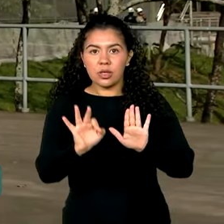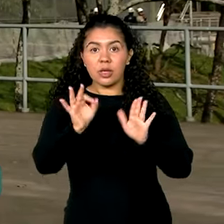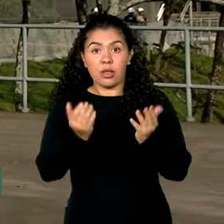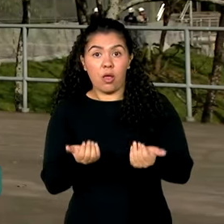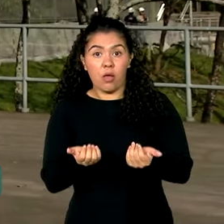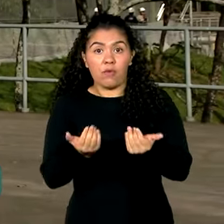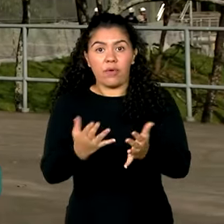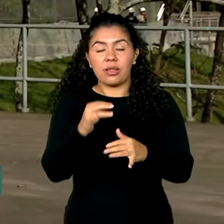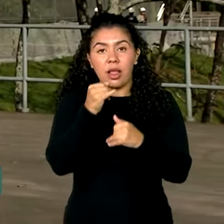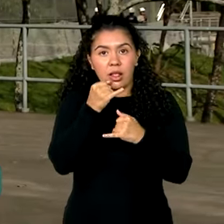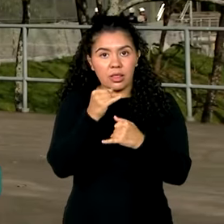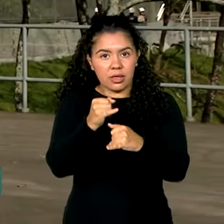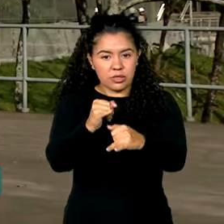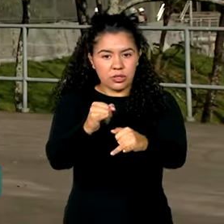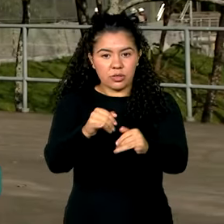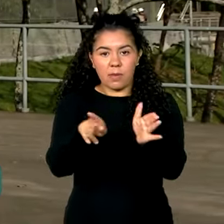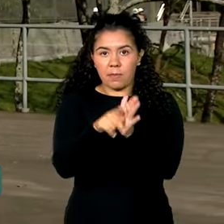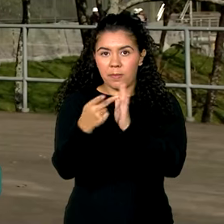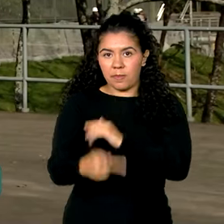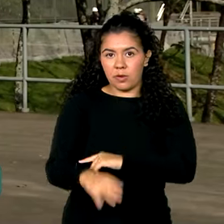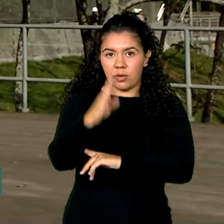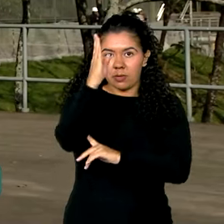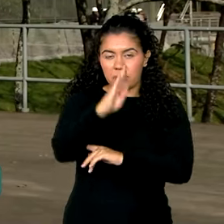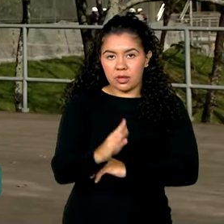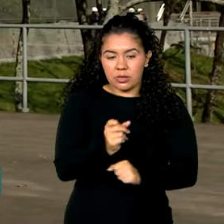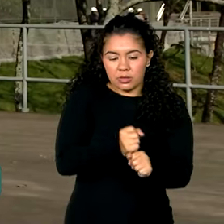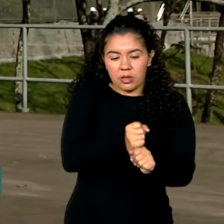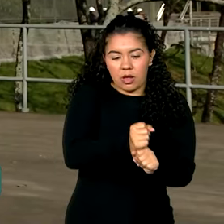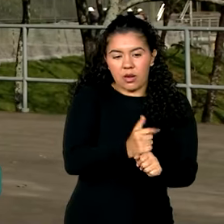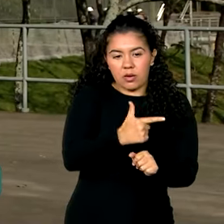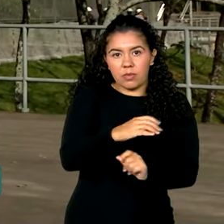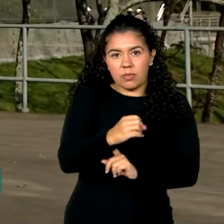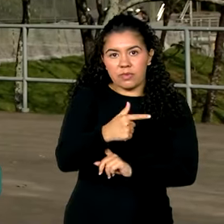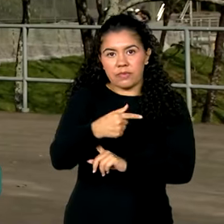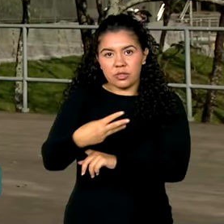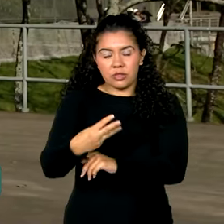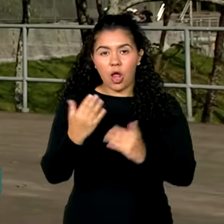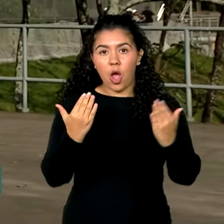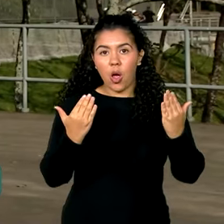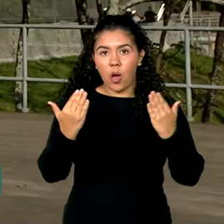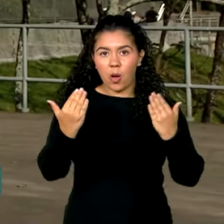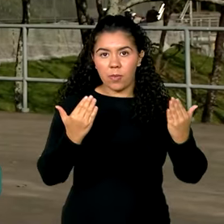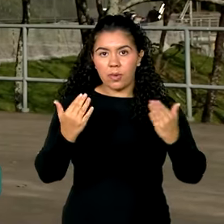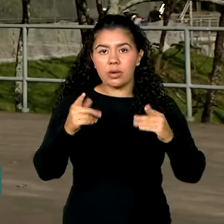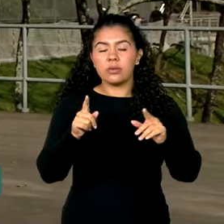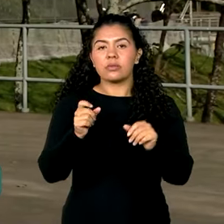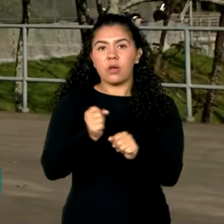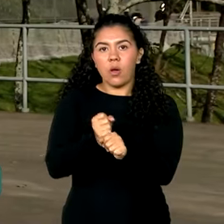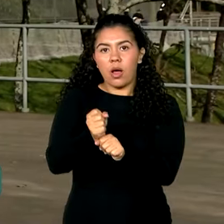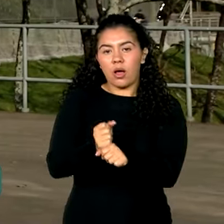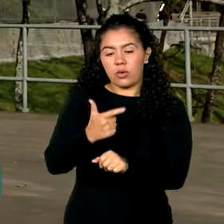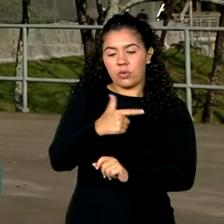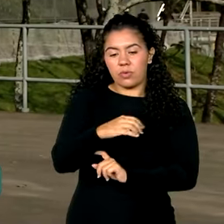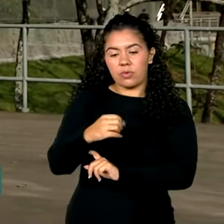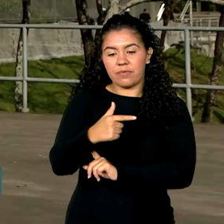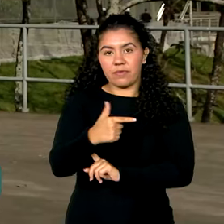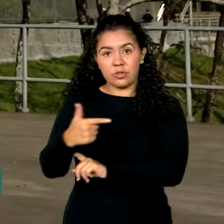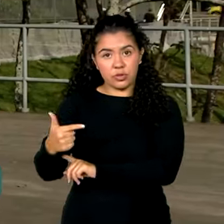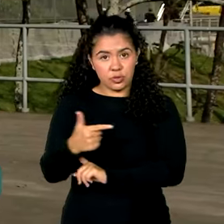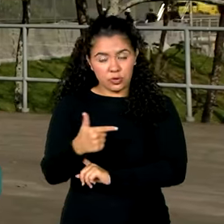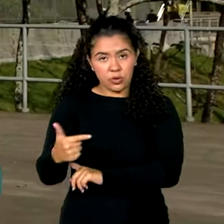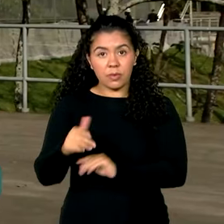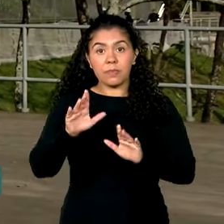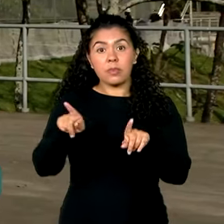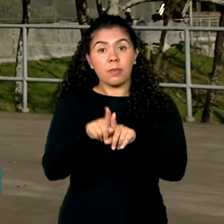energia disponibilizada no Brasil em 2023, na comparação com 2022. Um outro